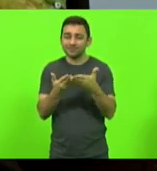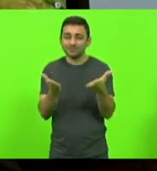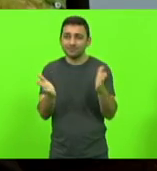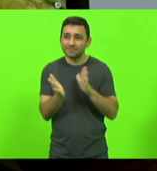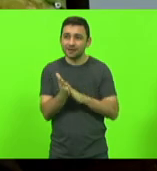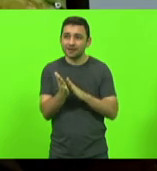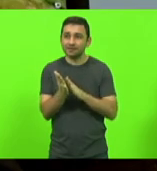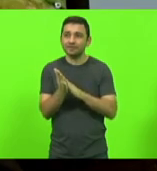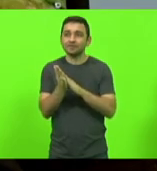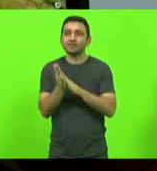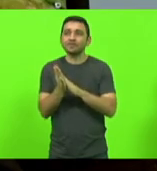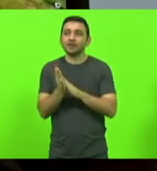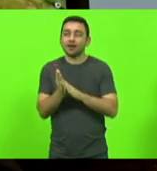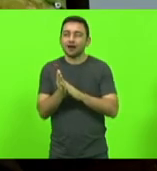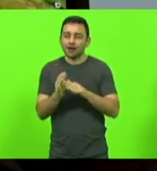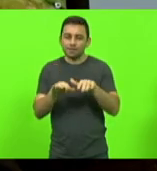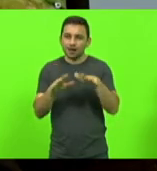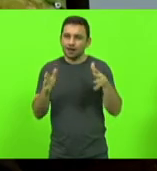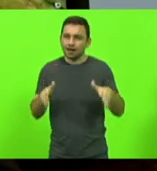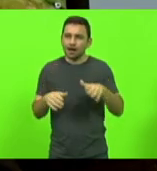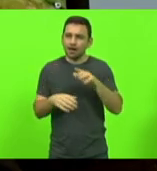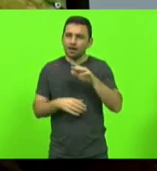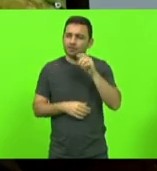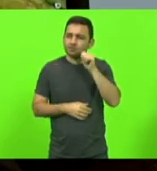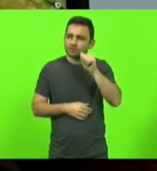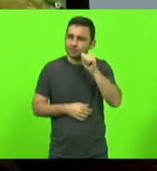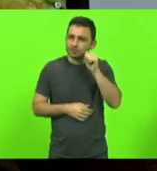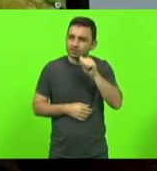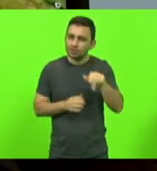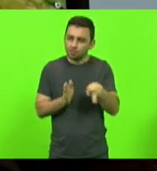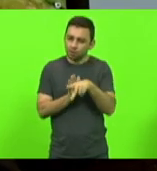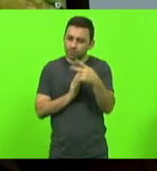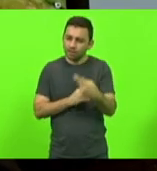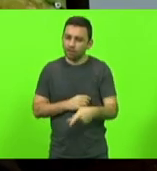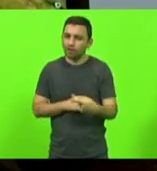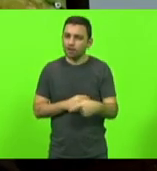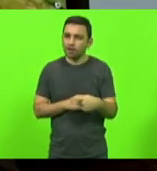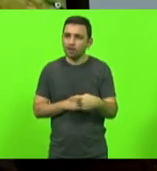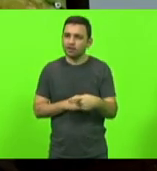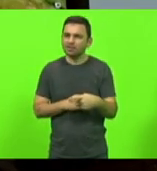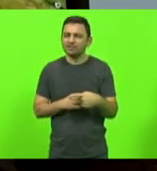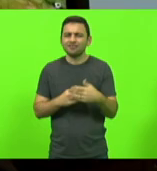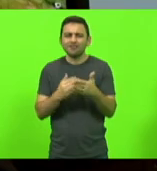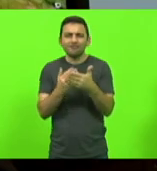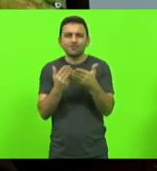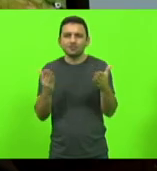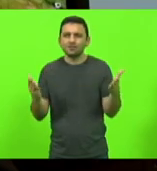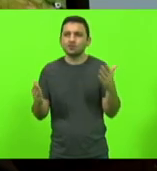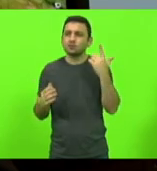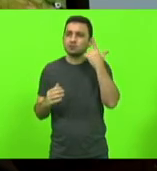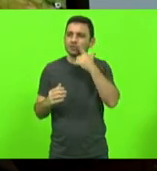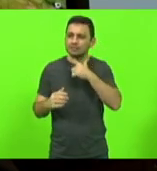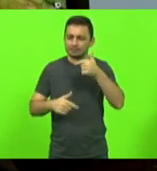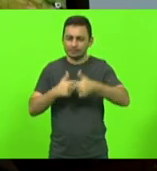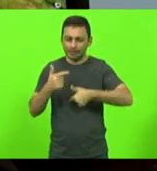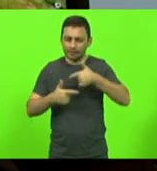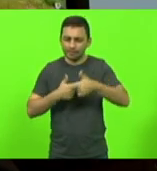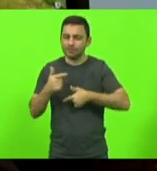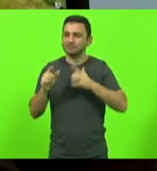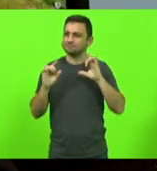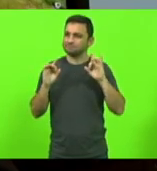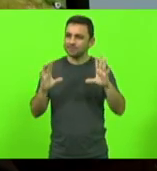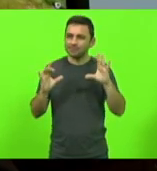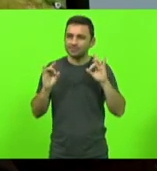a bancada feminina desta casa pelo extraordinário trabalho que vem